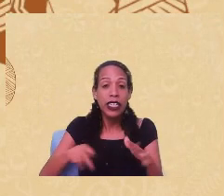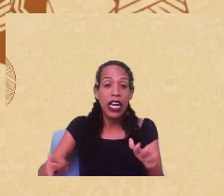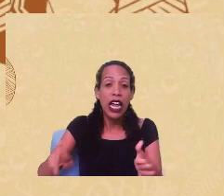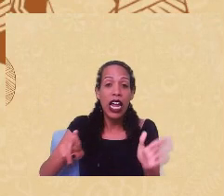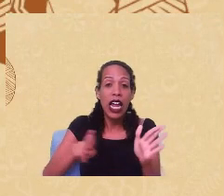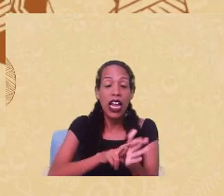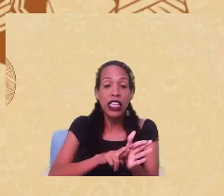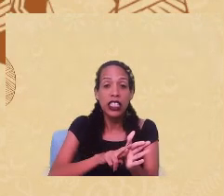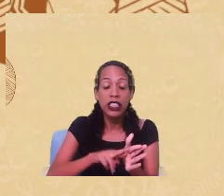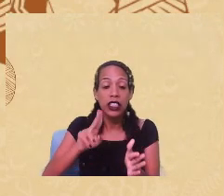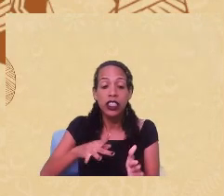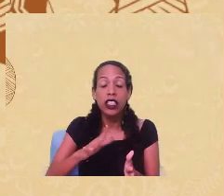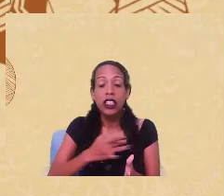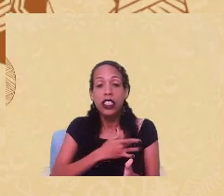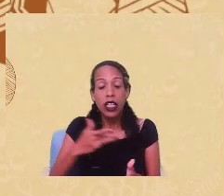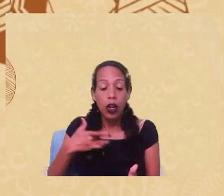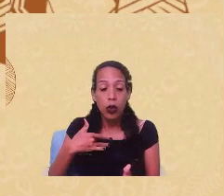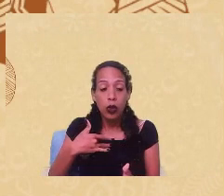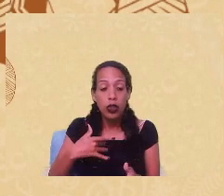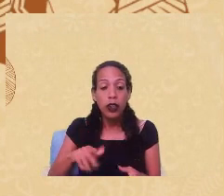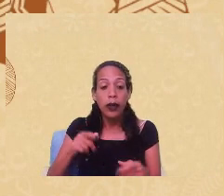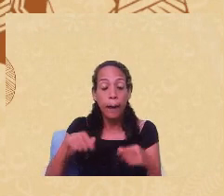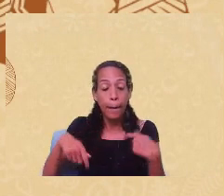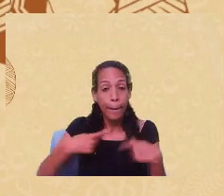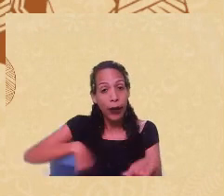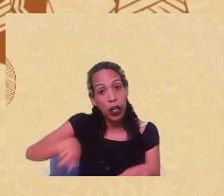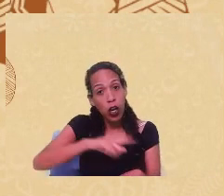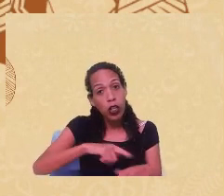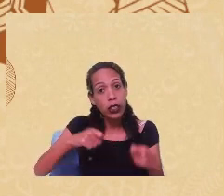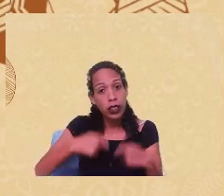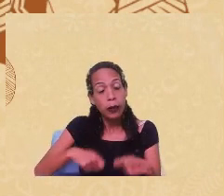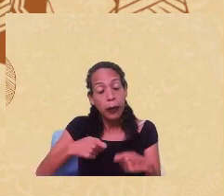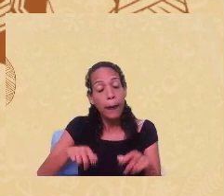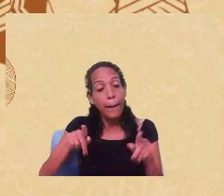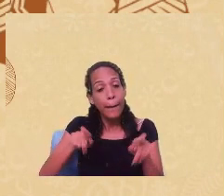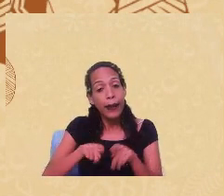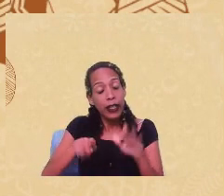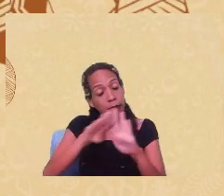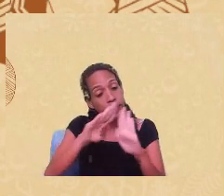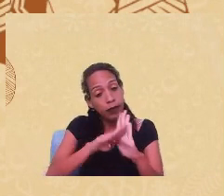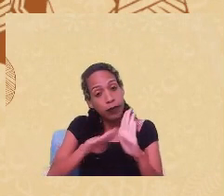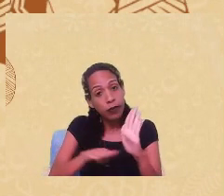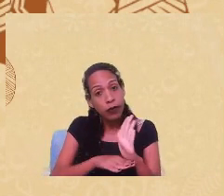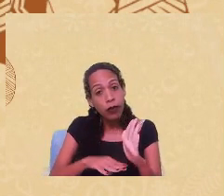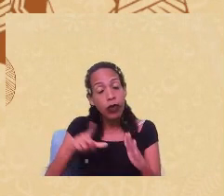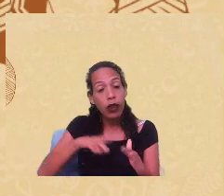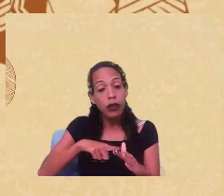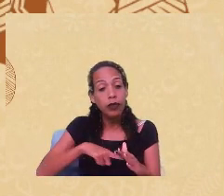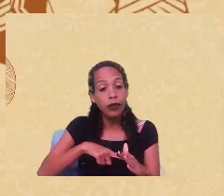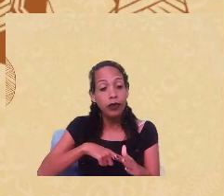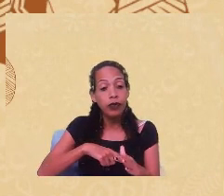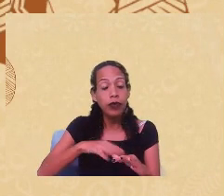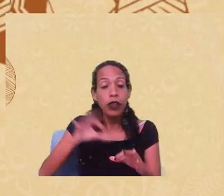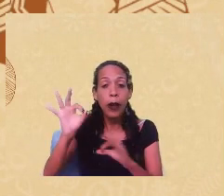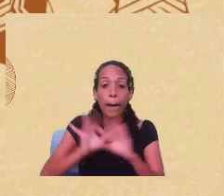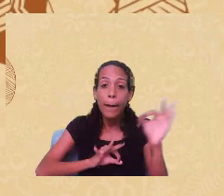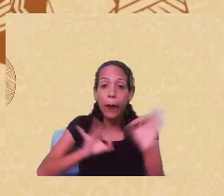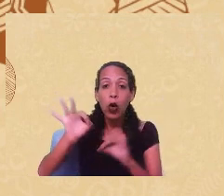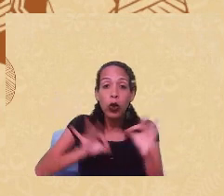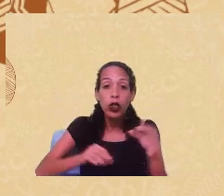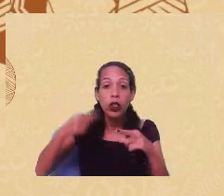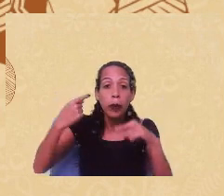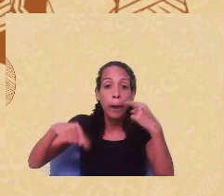nos serviços de saúde para que a gente efetivamente tenha dados que subsidiem a produção de políticas públicas.